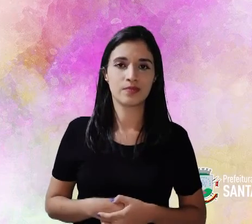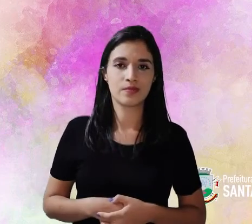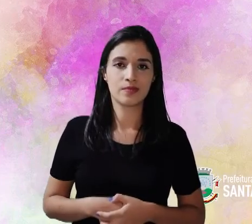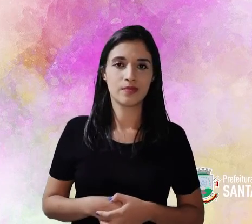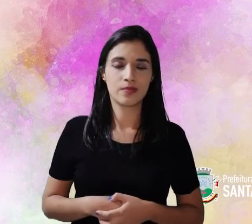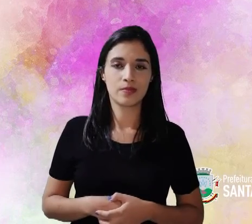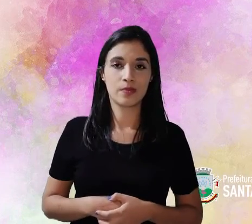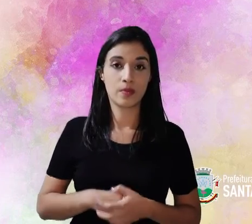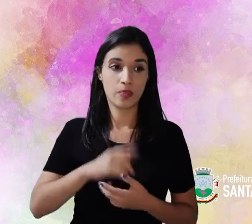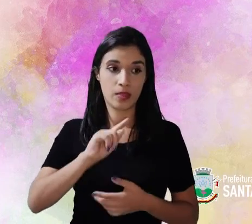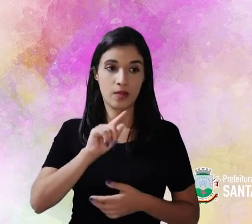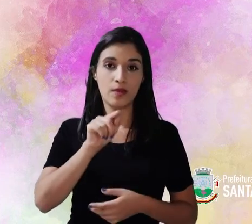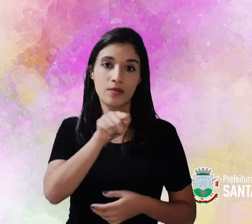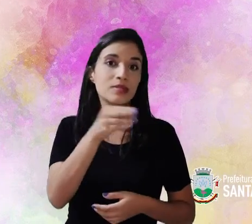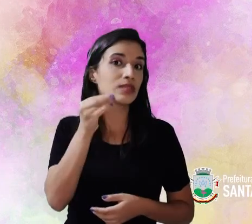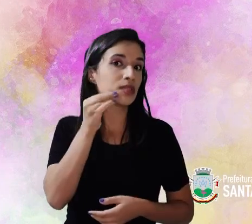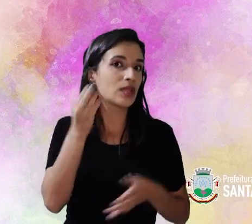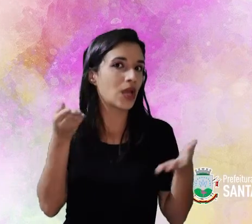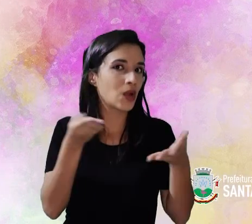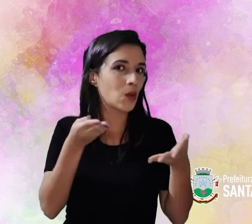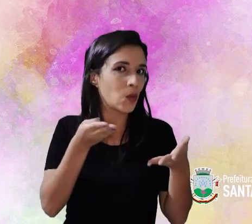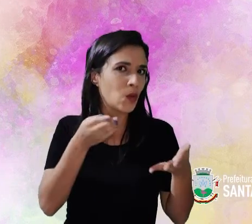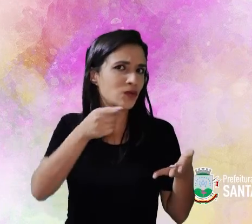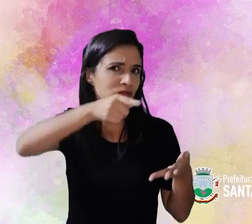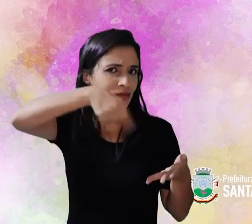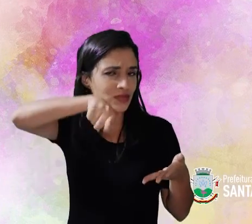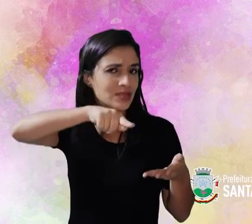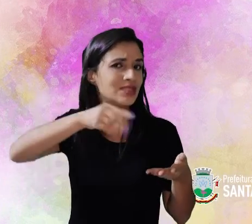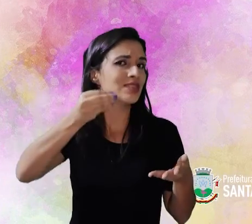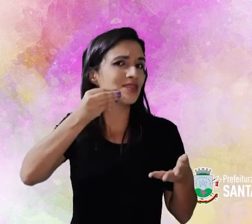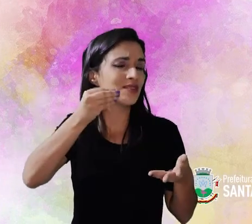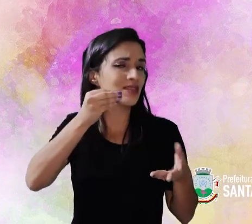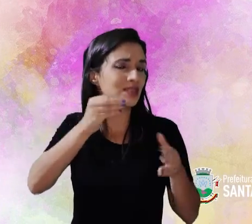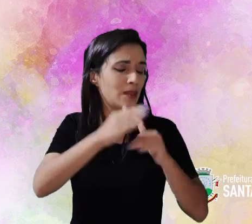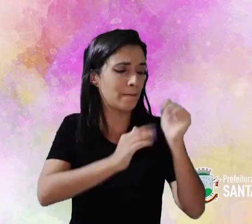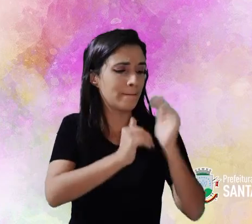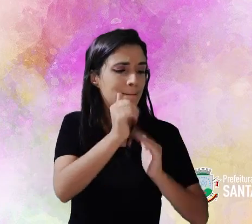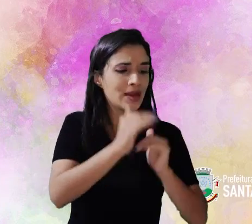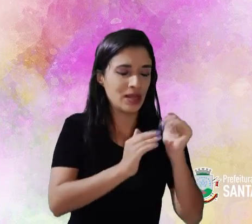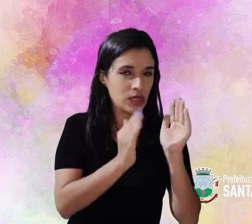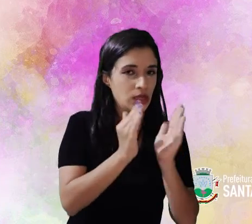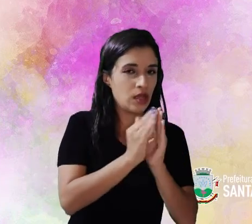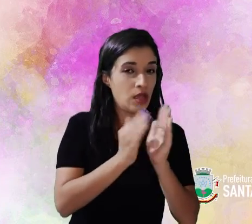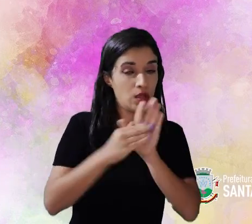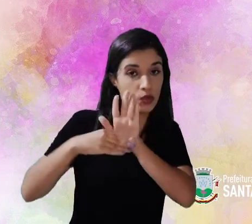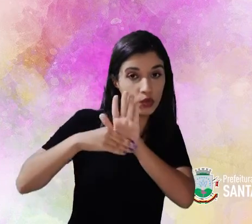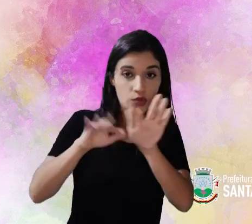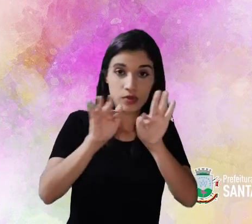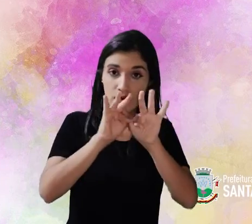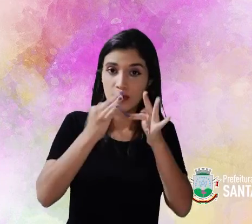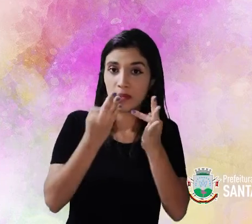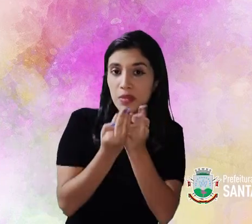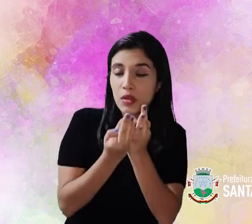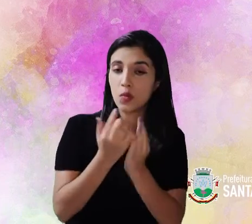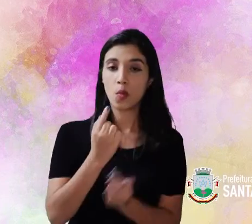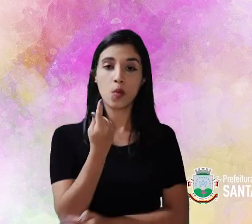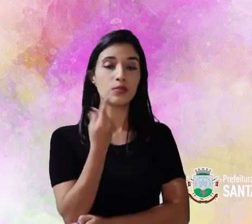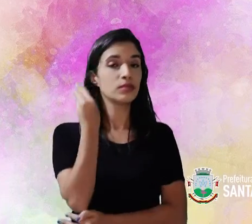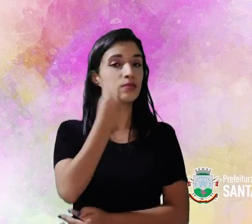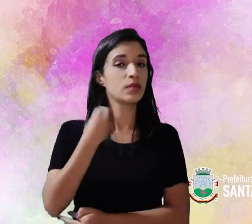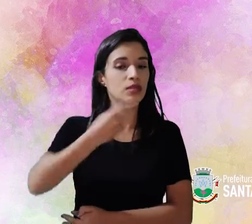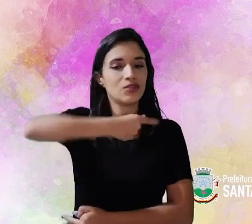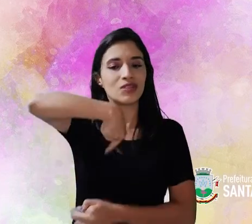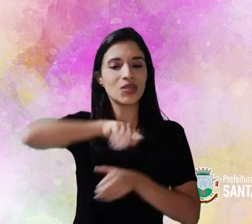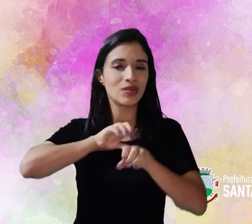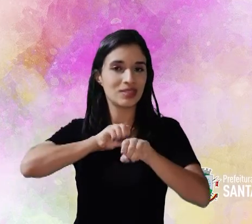E o nosso desafio é que vocês tentem explorar com a ajuda de um familiar uma das